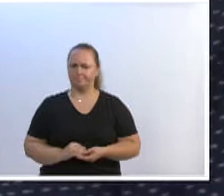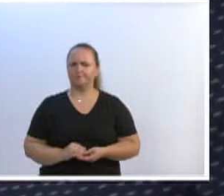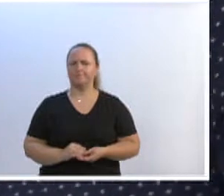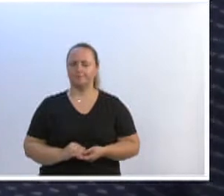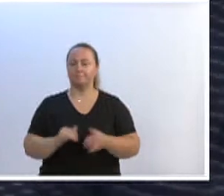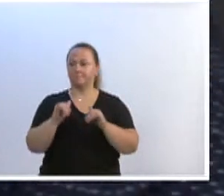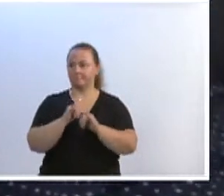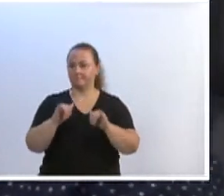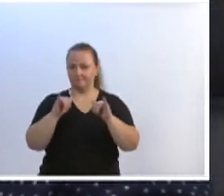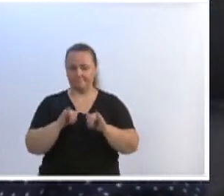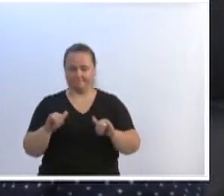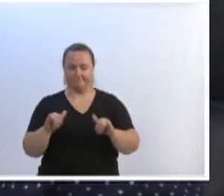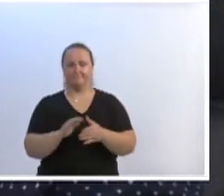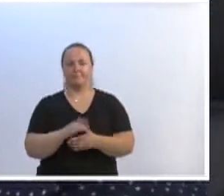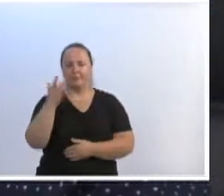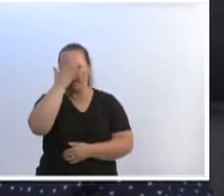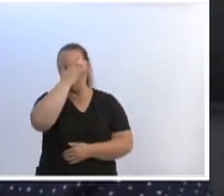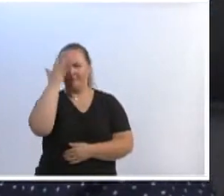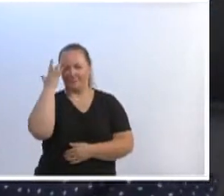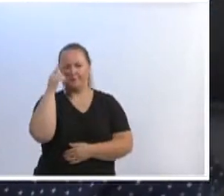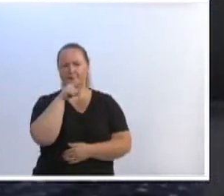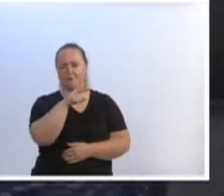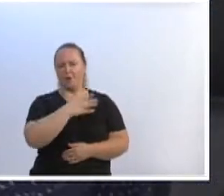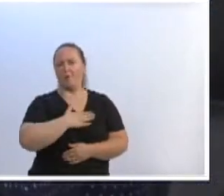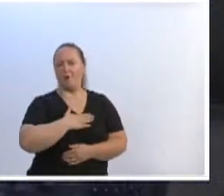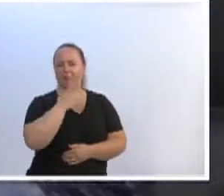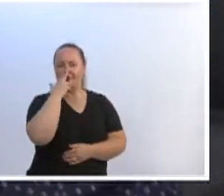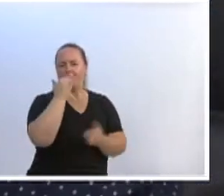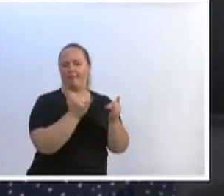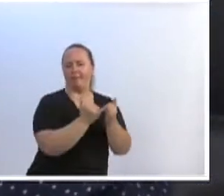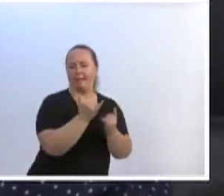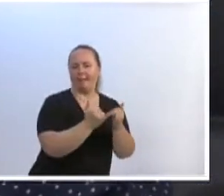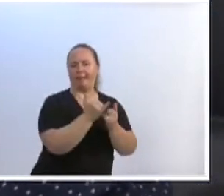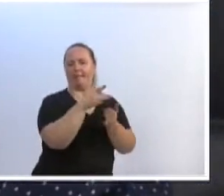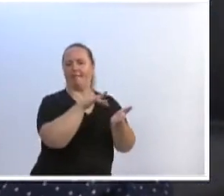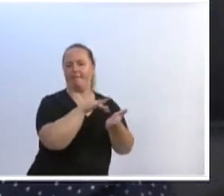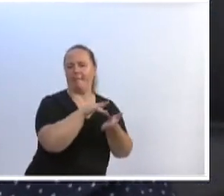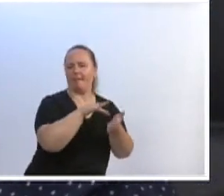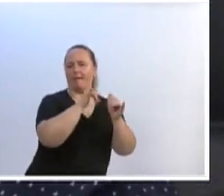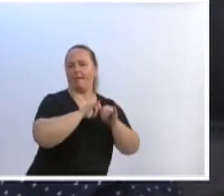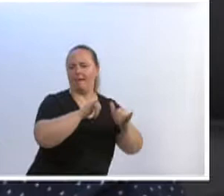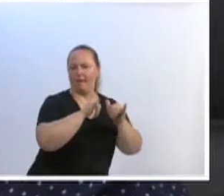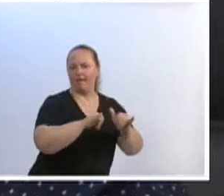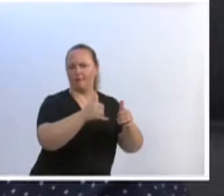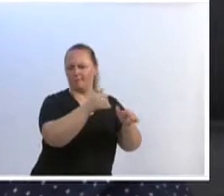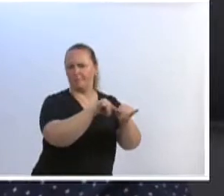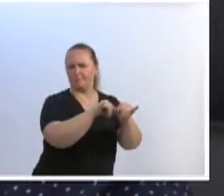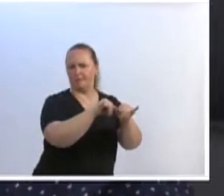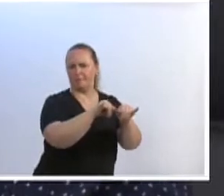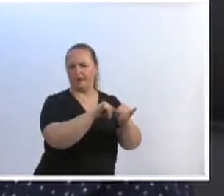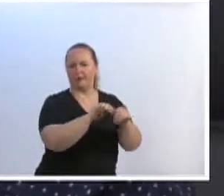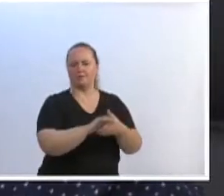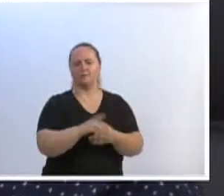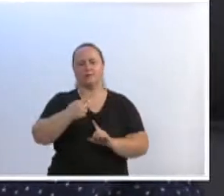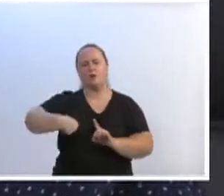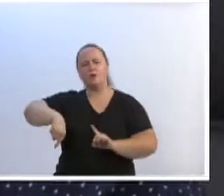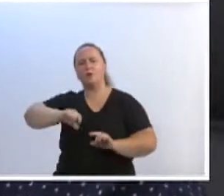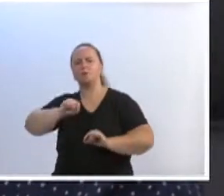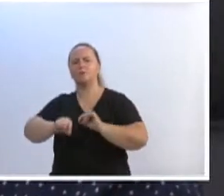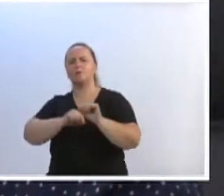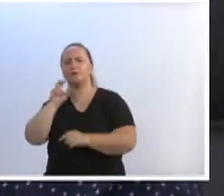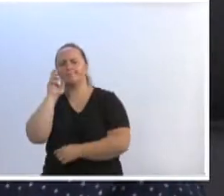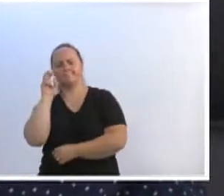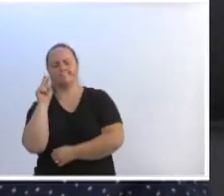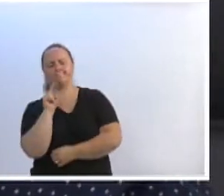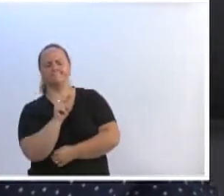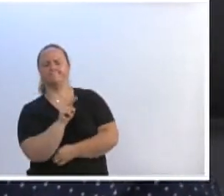os fakes, as bocas alugadas, fazem esses comentários, a gente tem que ver o grau de instrução que muitos